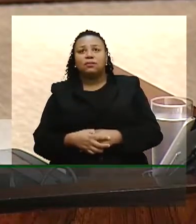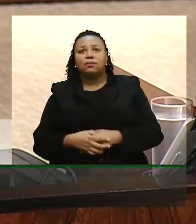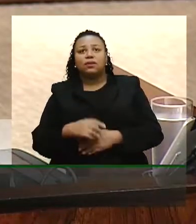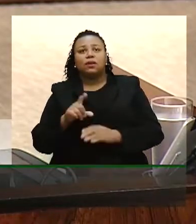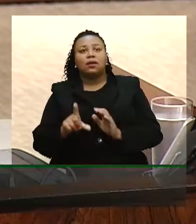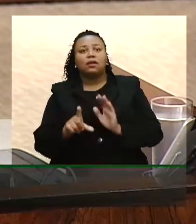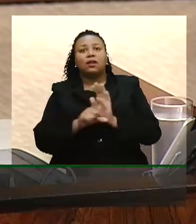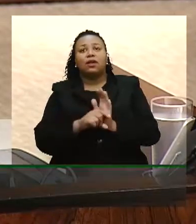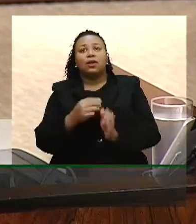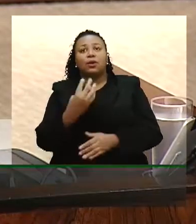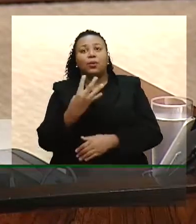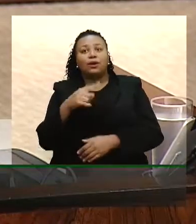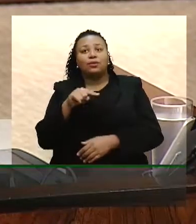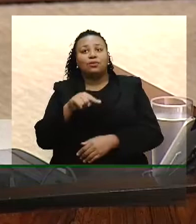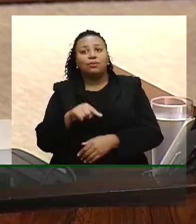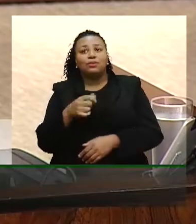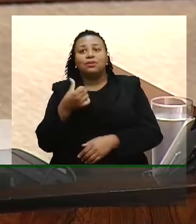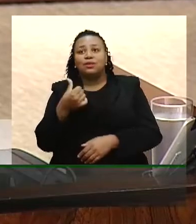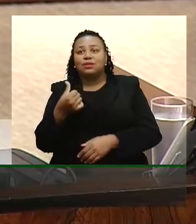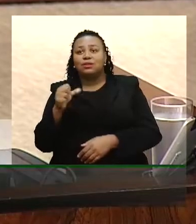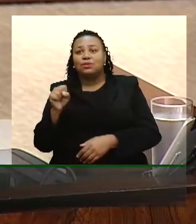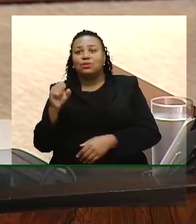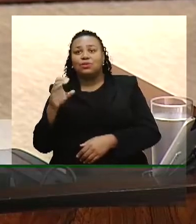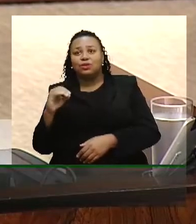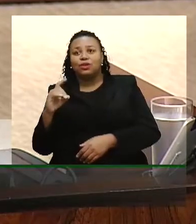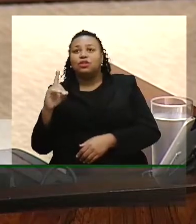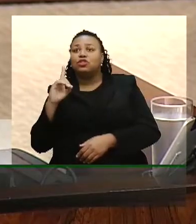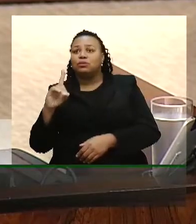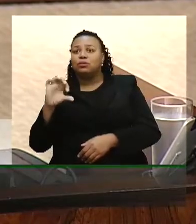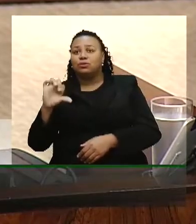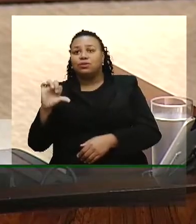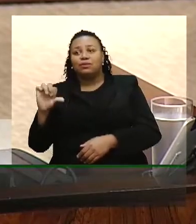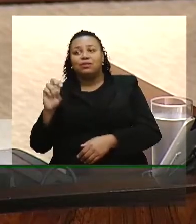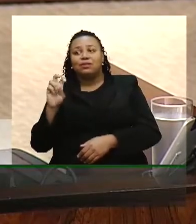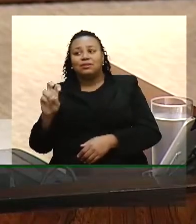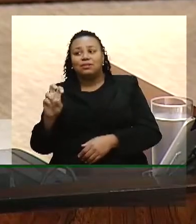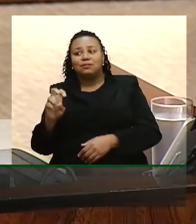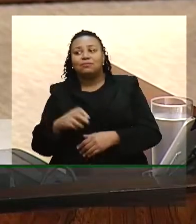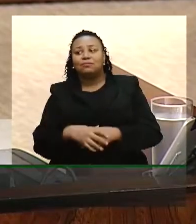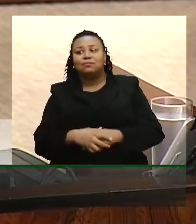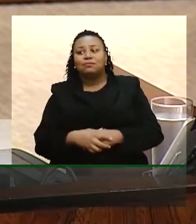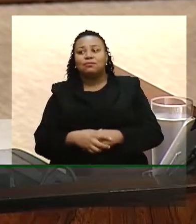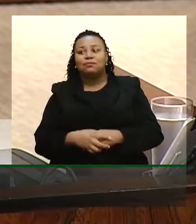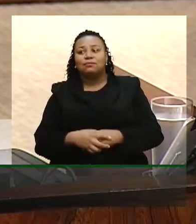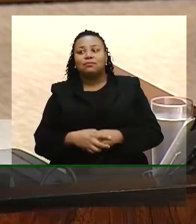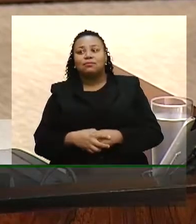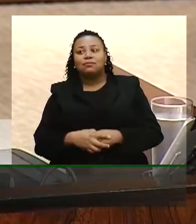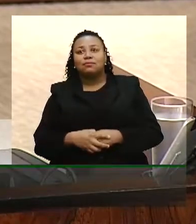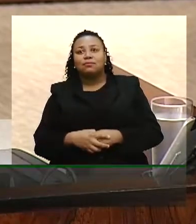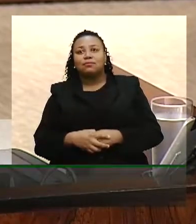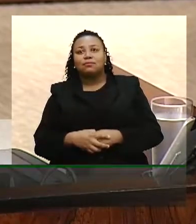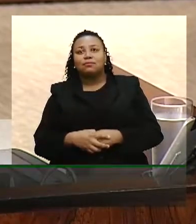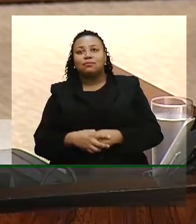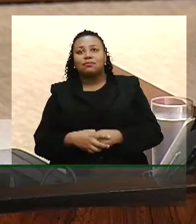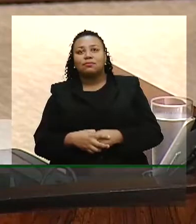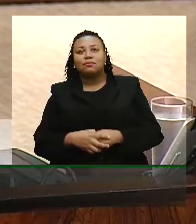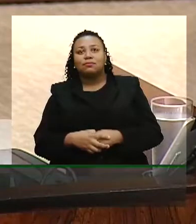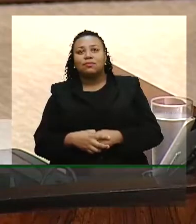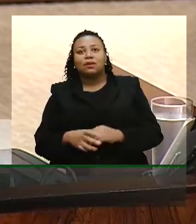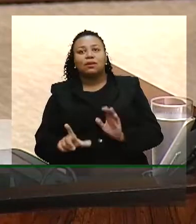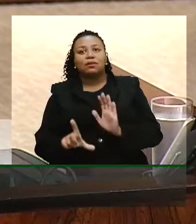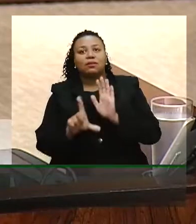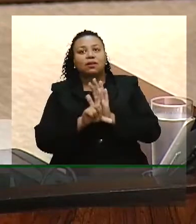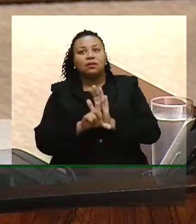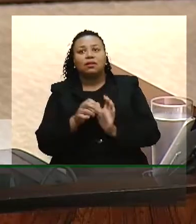.680, de 1965, dos publicitários. E da